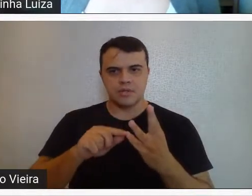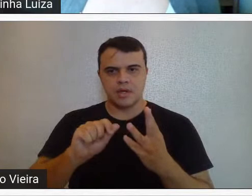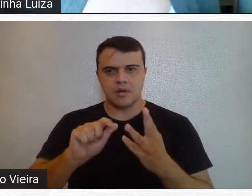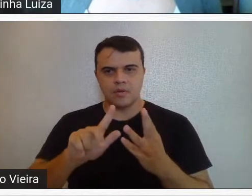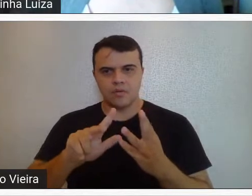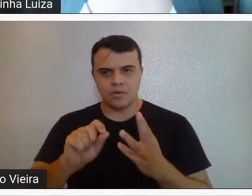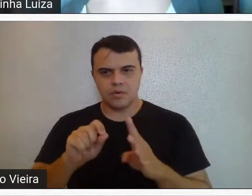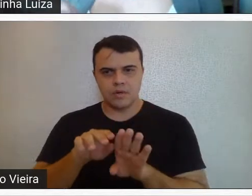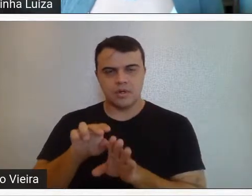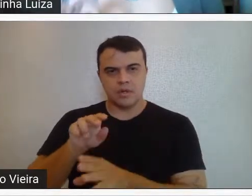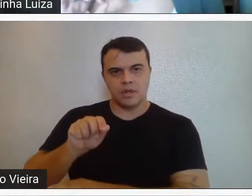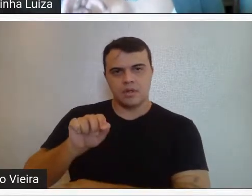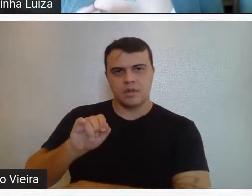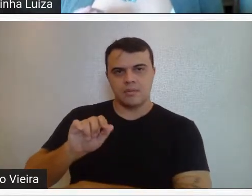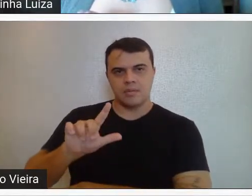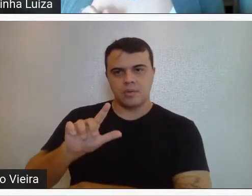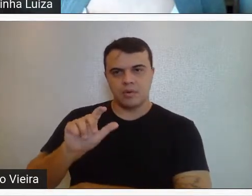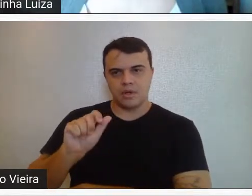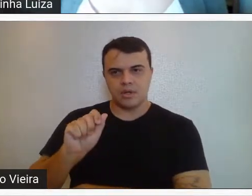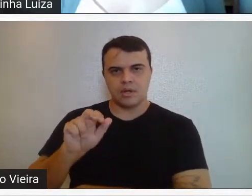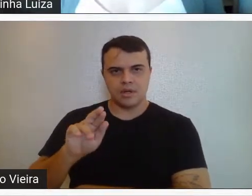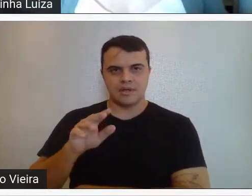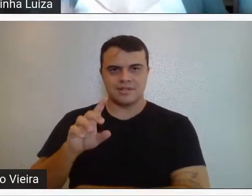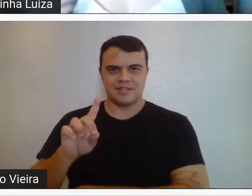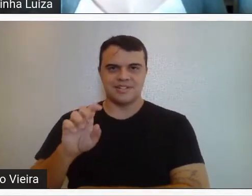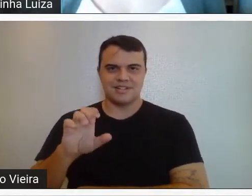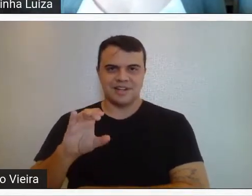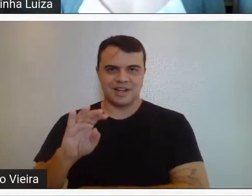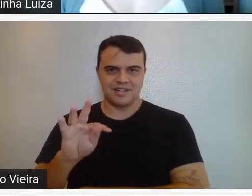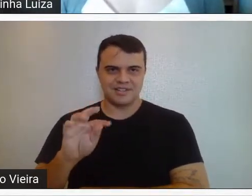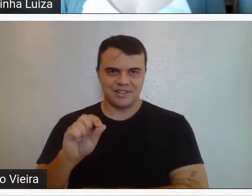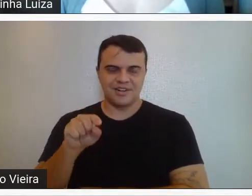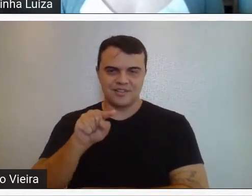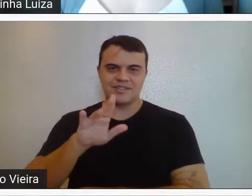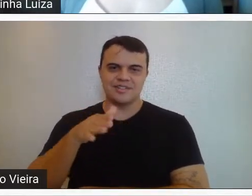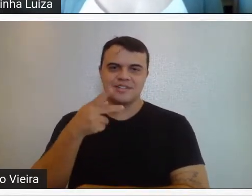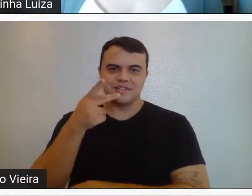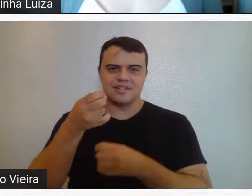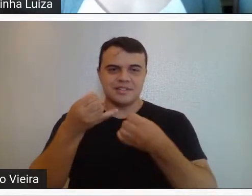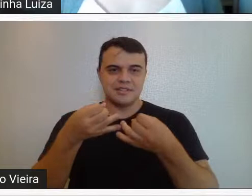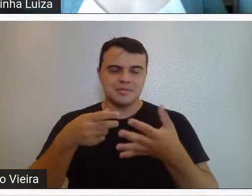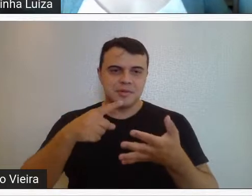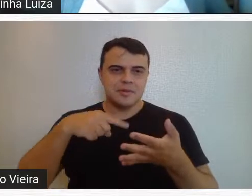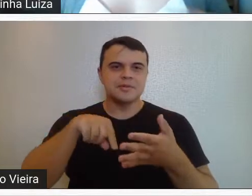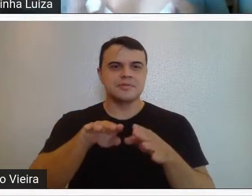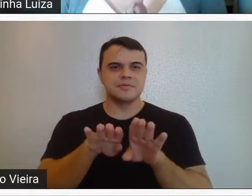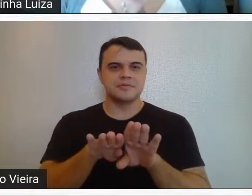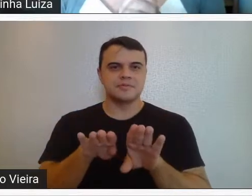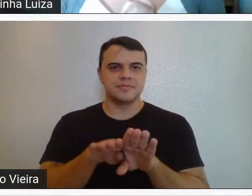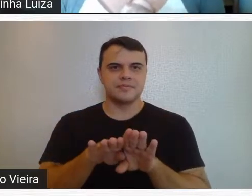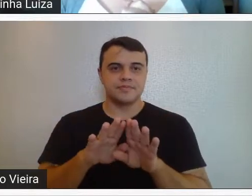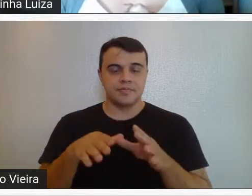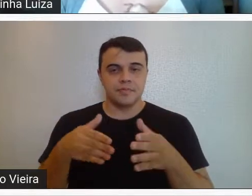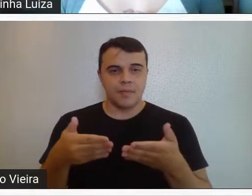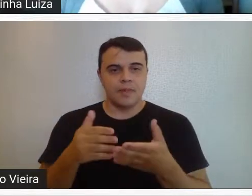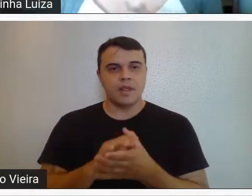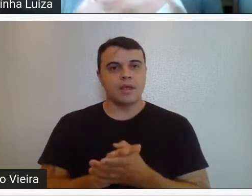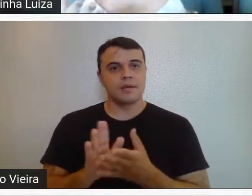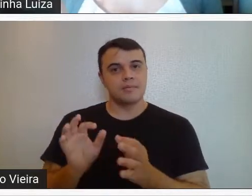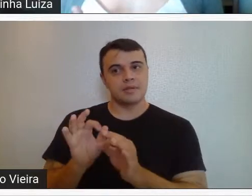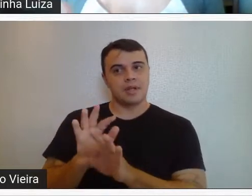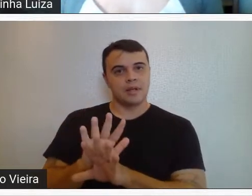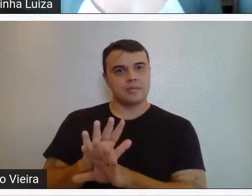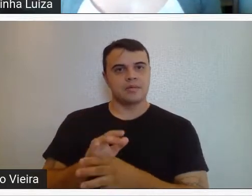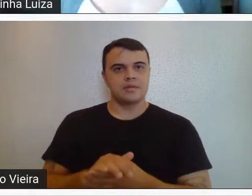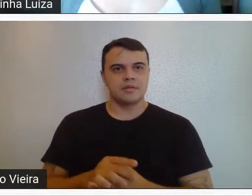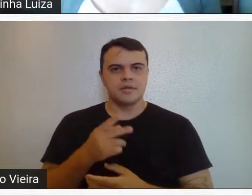e o Almílcar de Castro, que você também citou aí para a gente. E aí, gente, para encerrar, eu